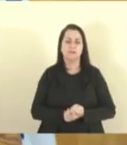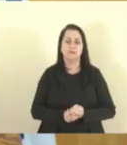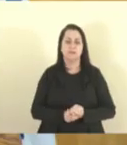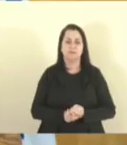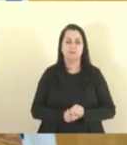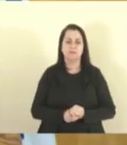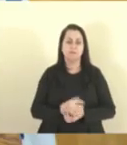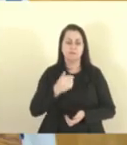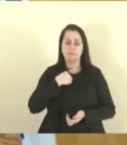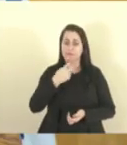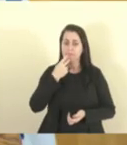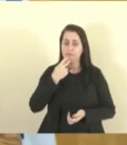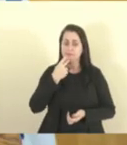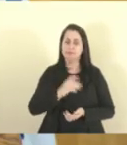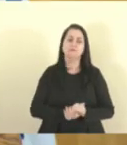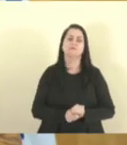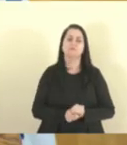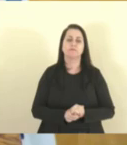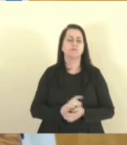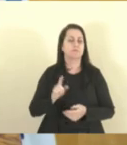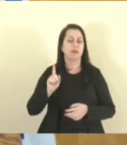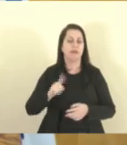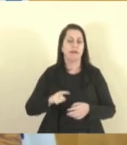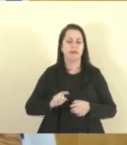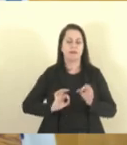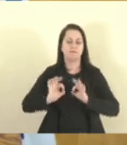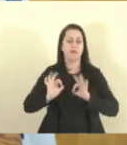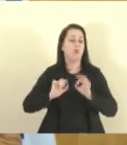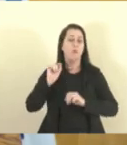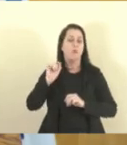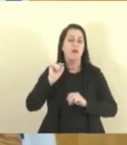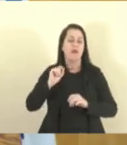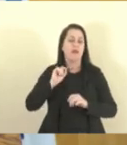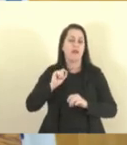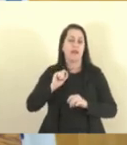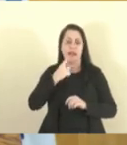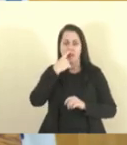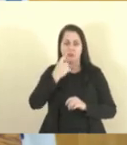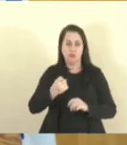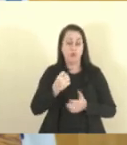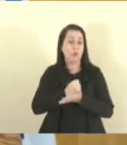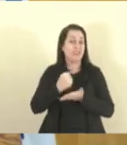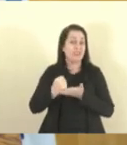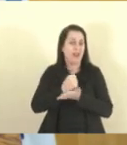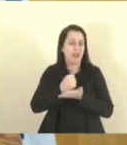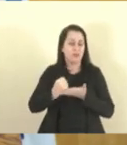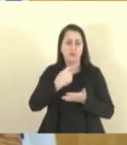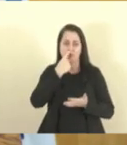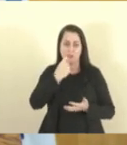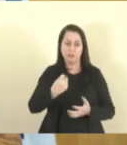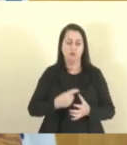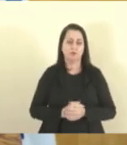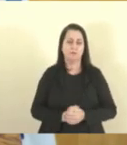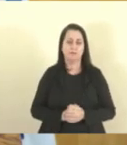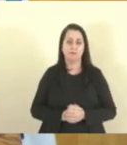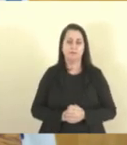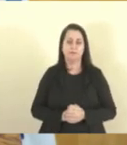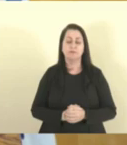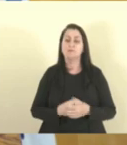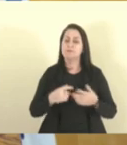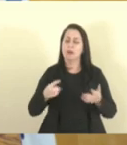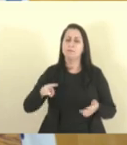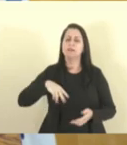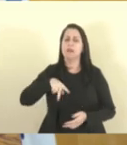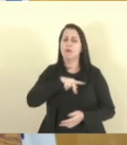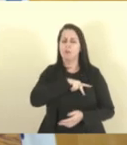Falo do esquema de lixo, do contrato de lixo. O Ministério